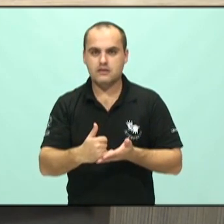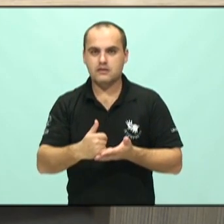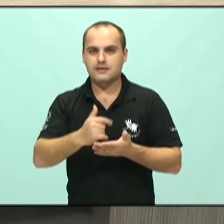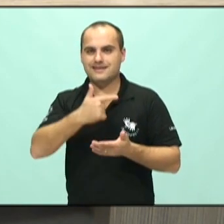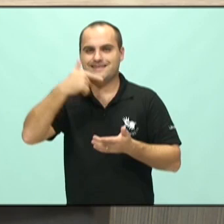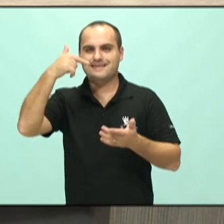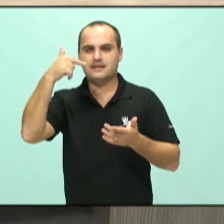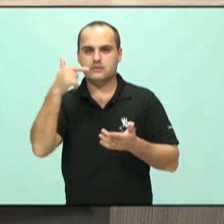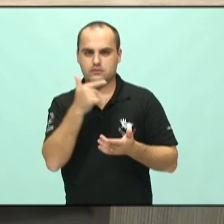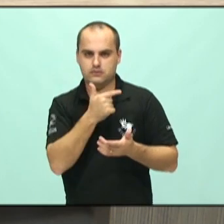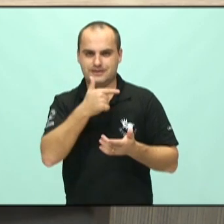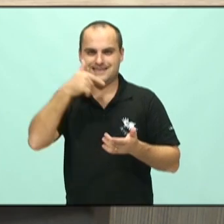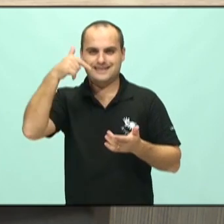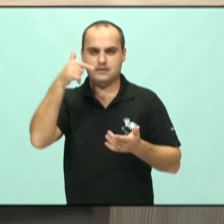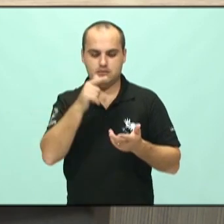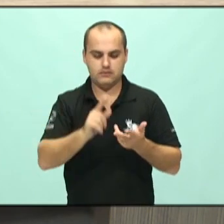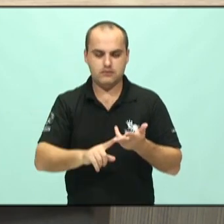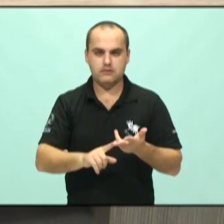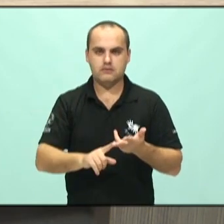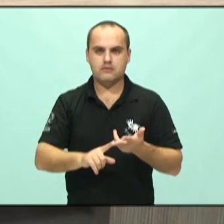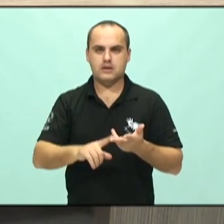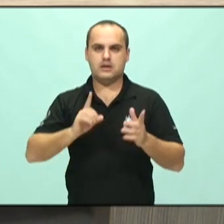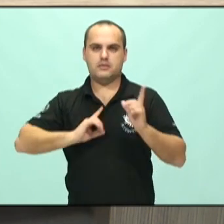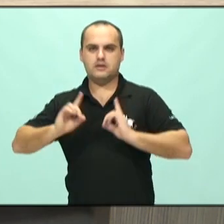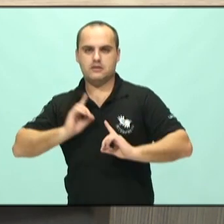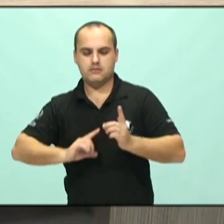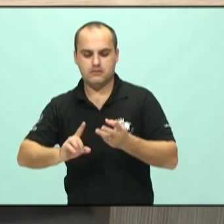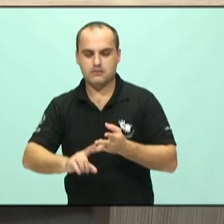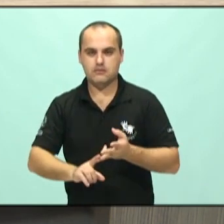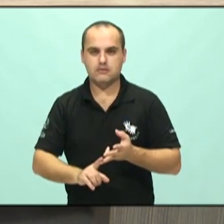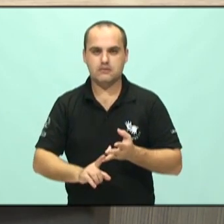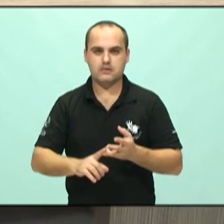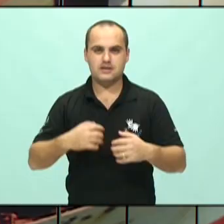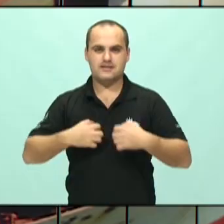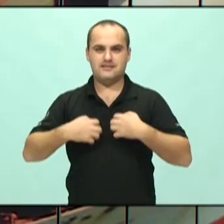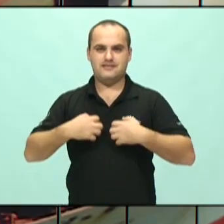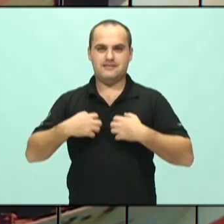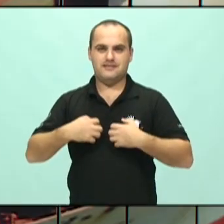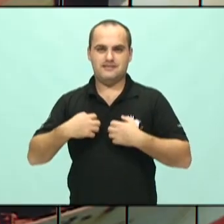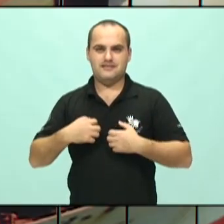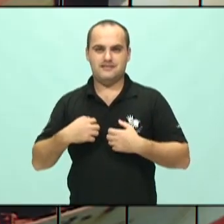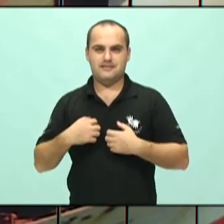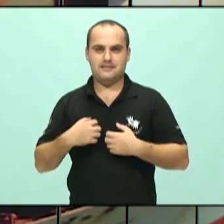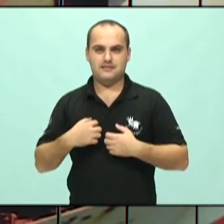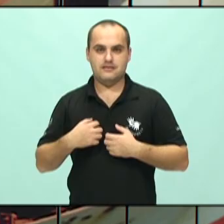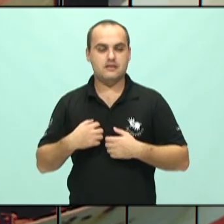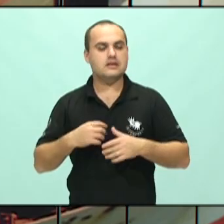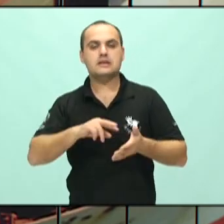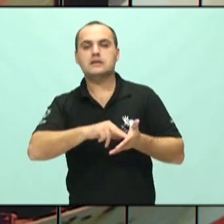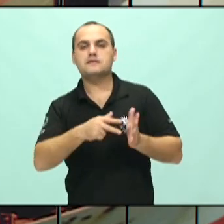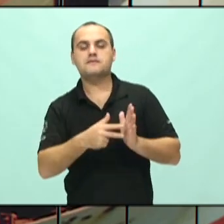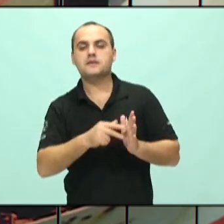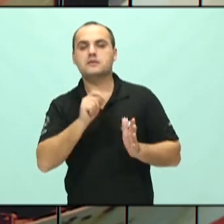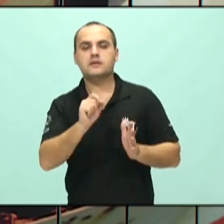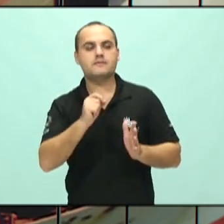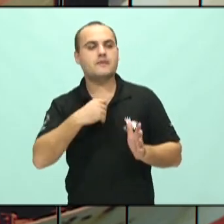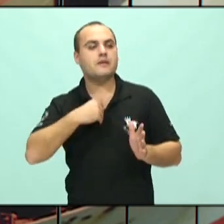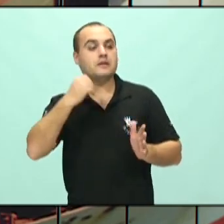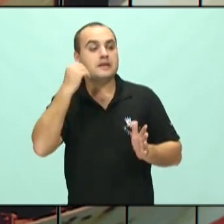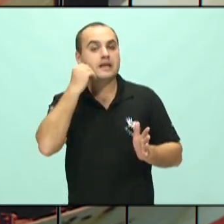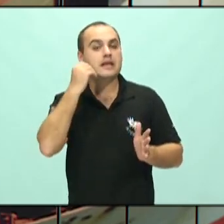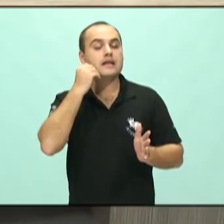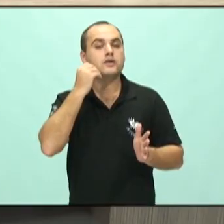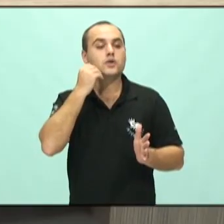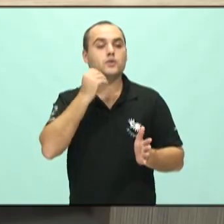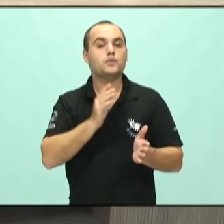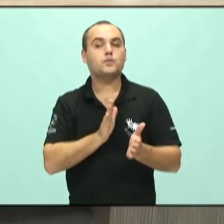ansiedade. Então a gente entende que a busca disso é realmente uma forma de eu tentar fugir, às vezes fugir ou às vezes até